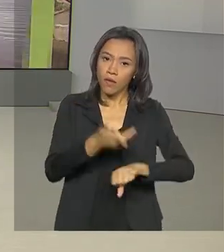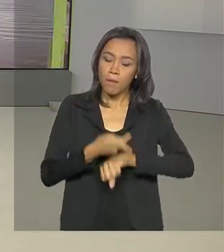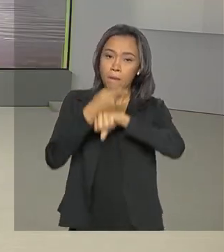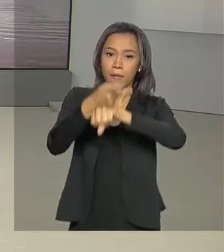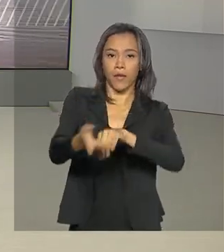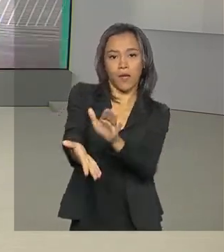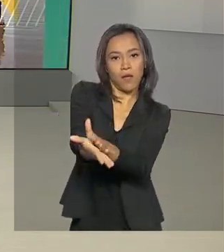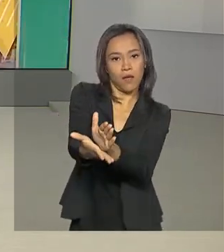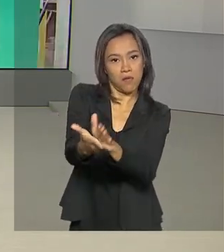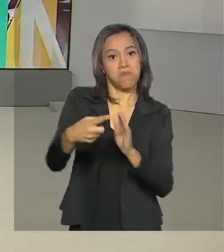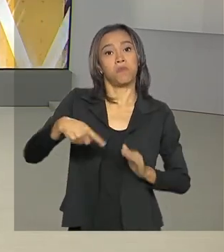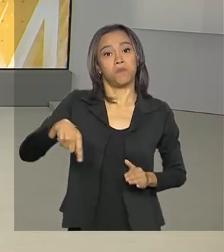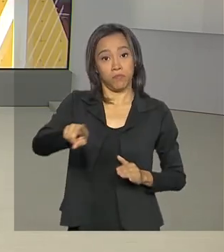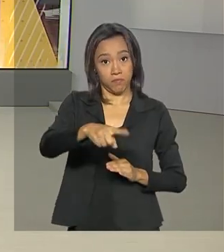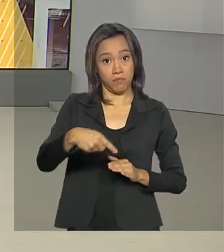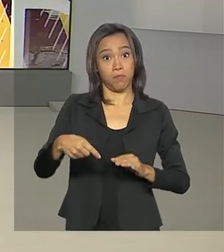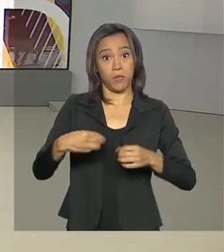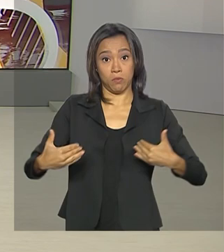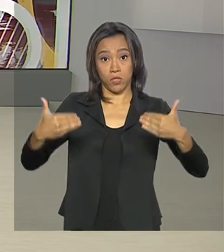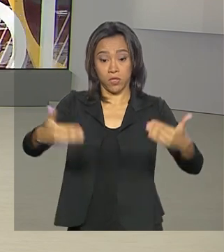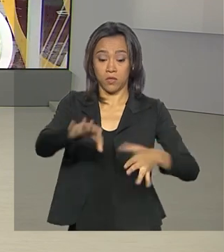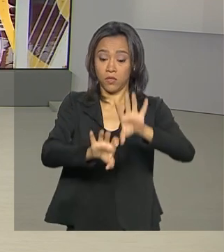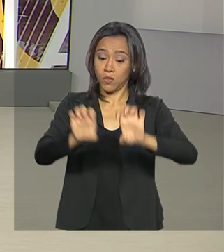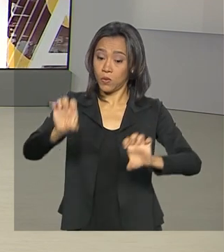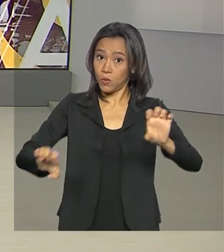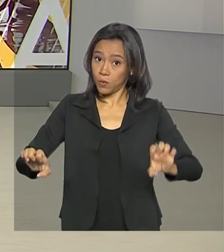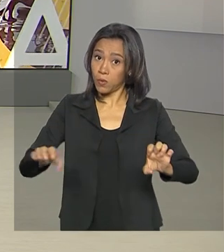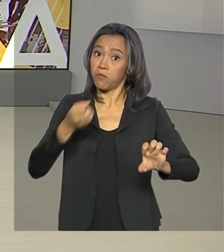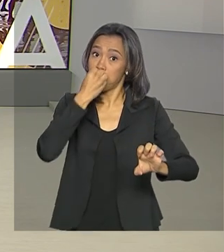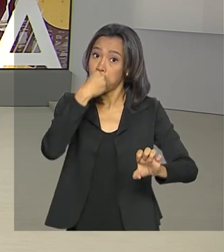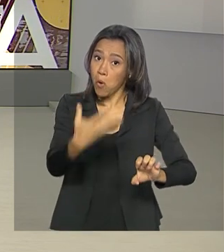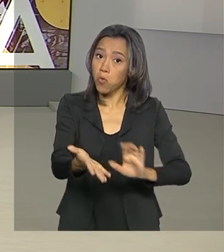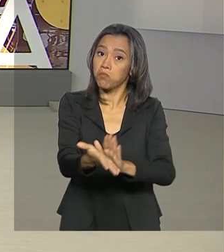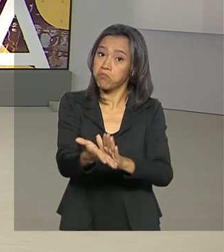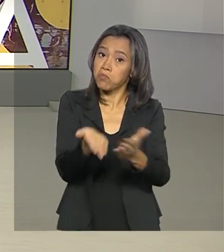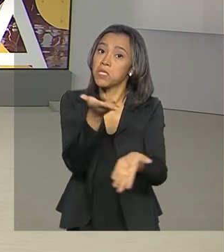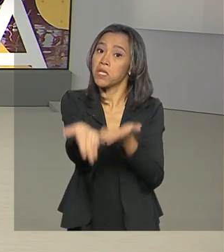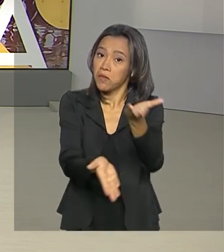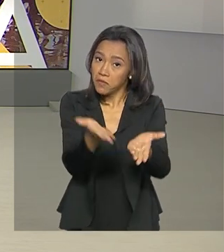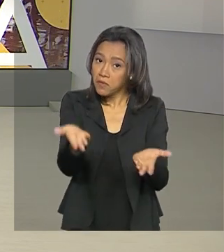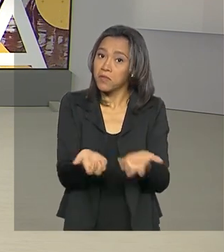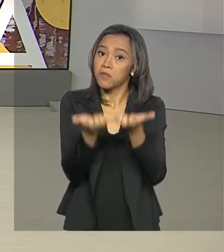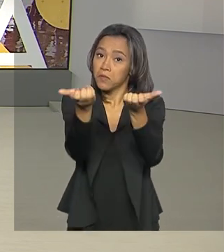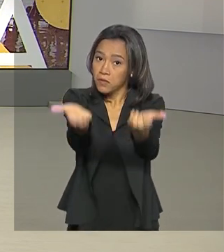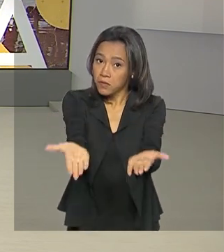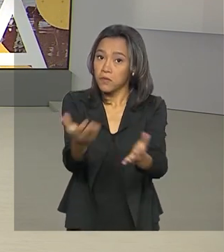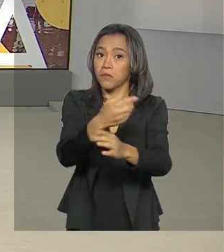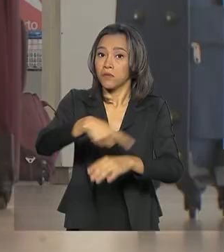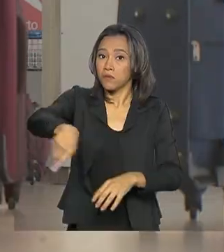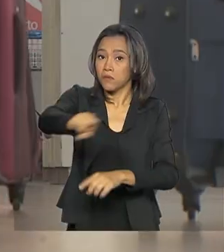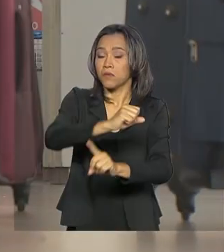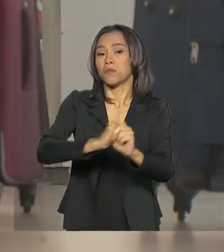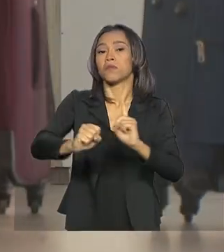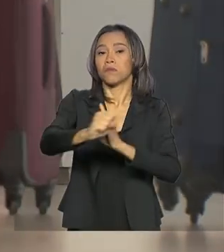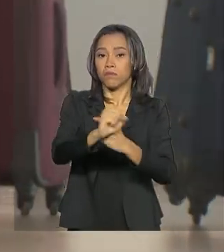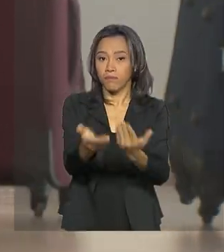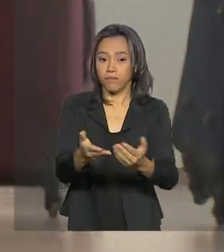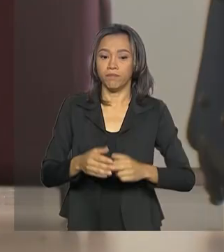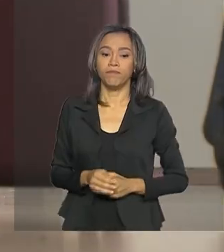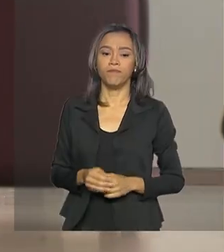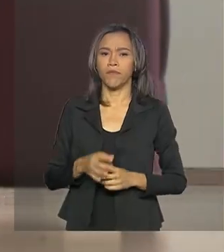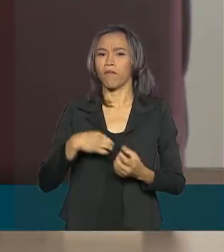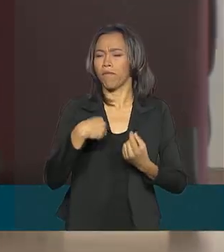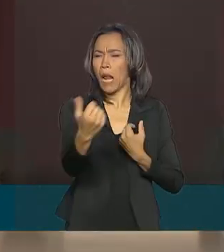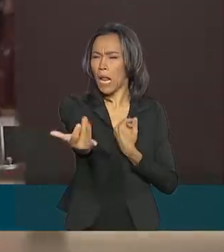pelo Ministério da Infraestrutura. Um reconhecimento pelos bons serviços prestados à população. Um